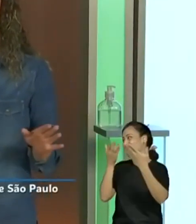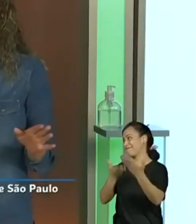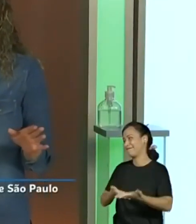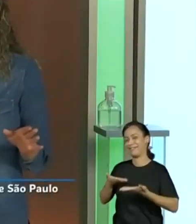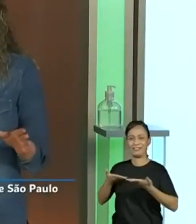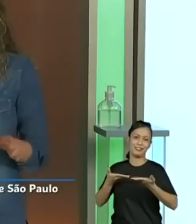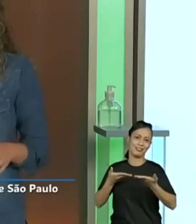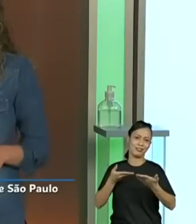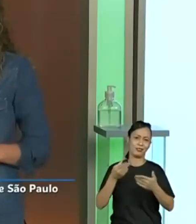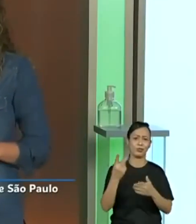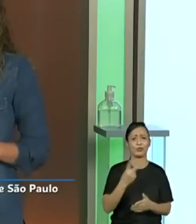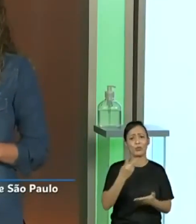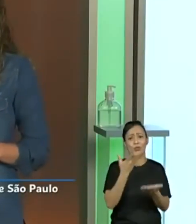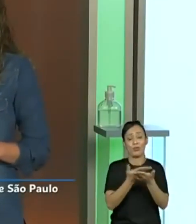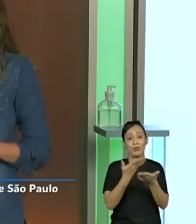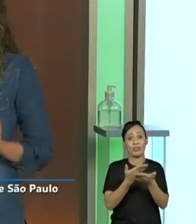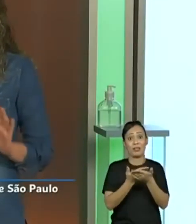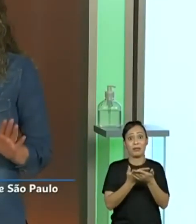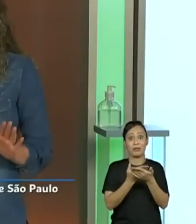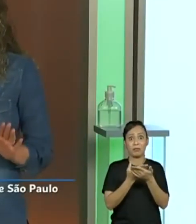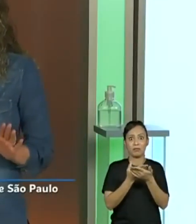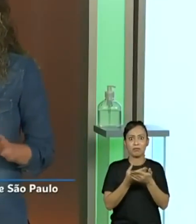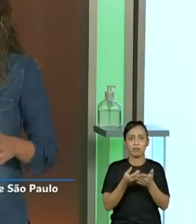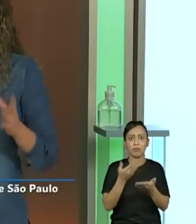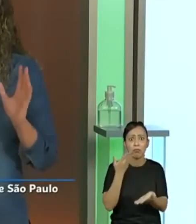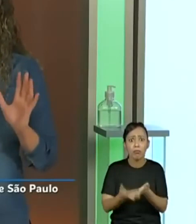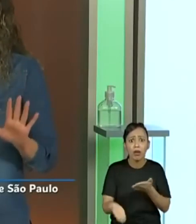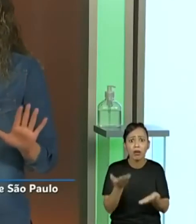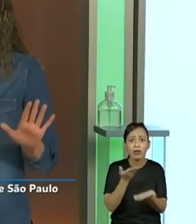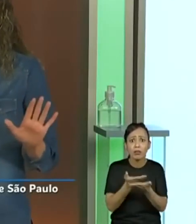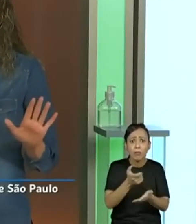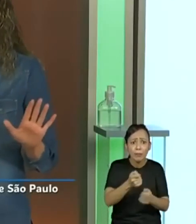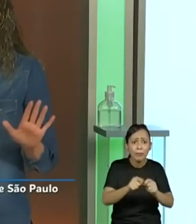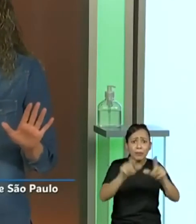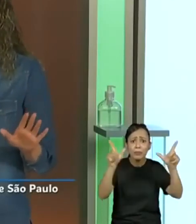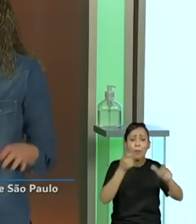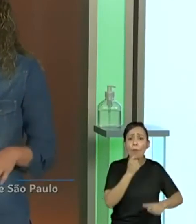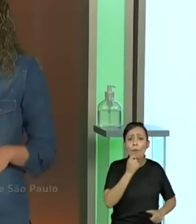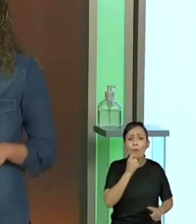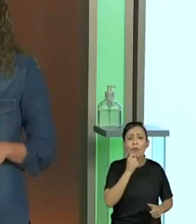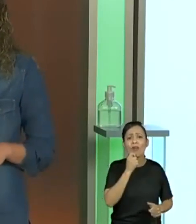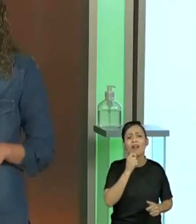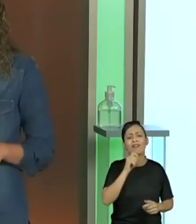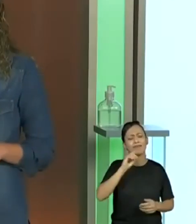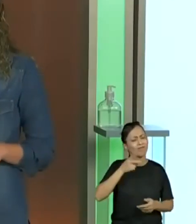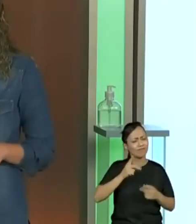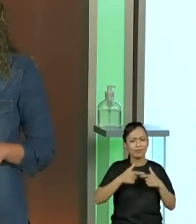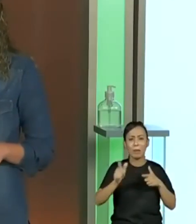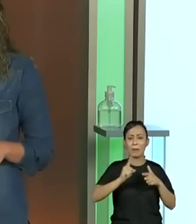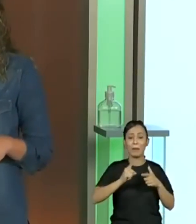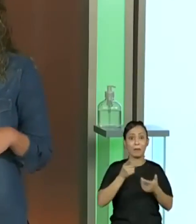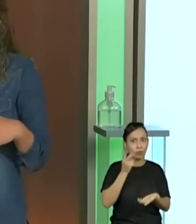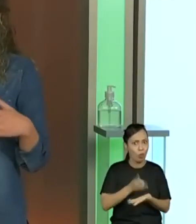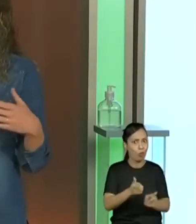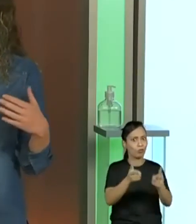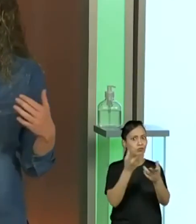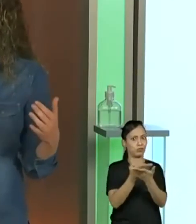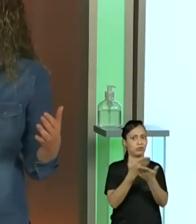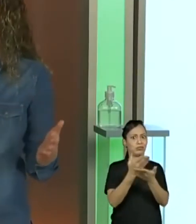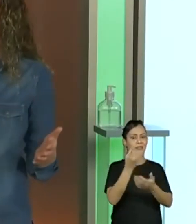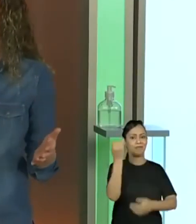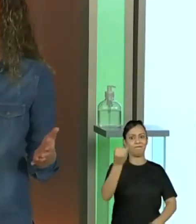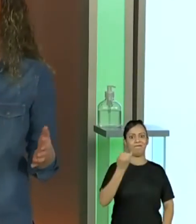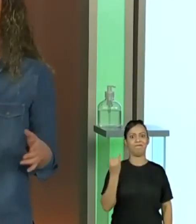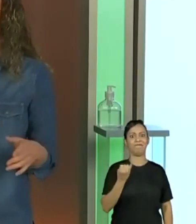segundo momento de aula e ó, quem perdeu a primeira parte, vamos junto com a gente, porque foi muito bacana, a gente